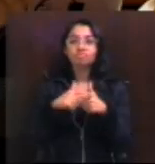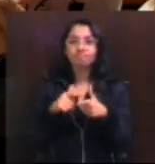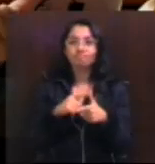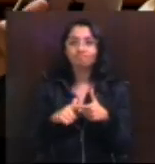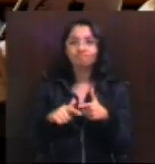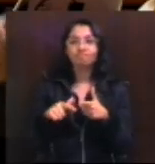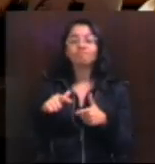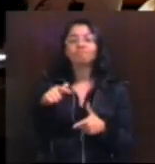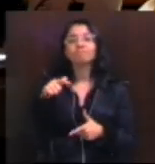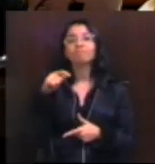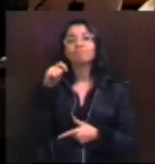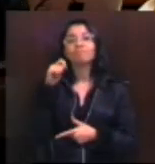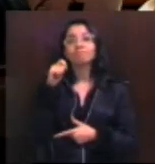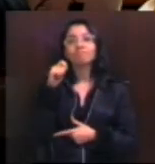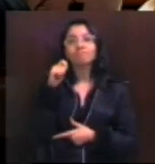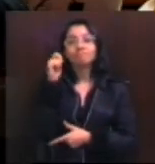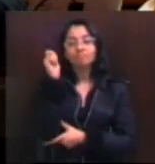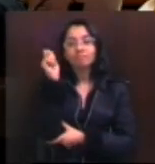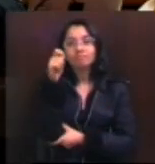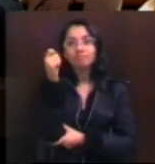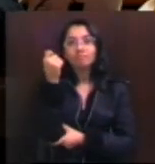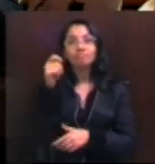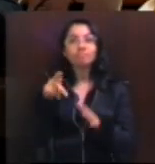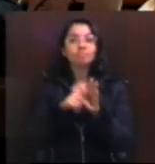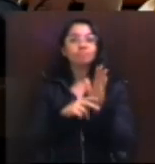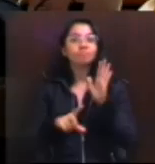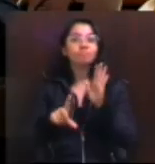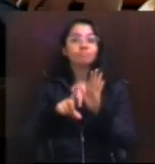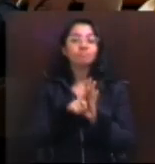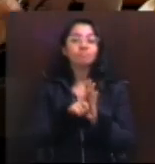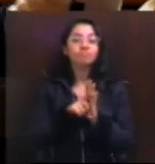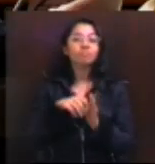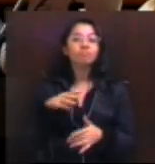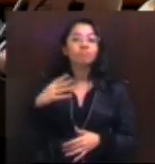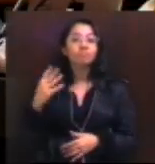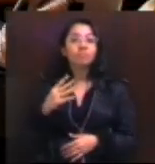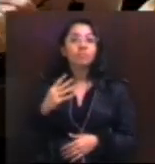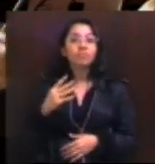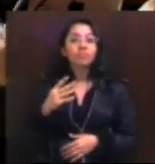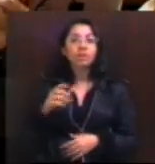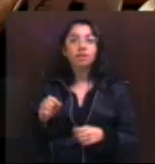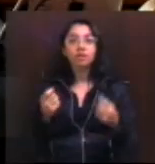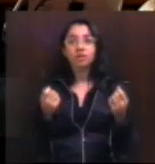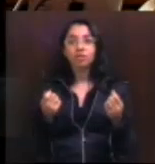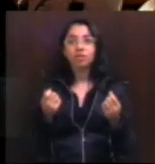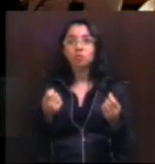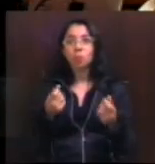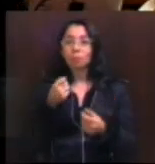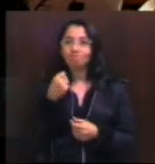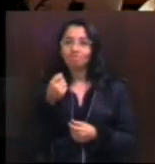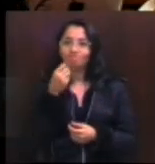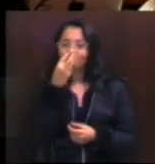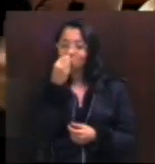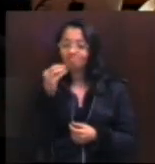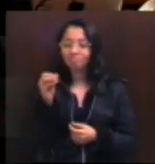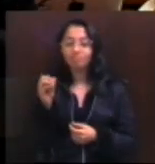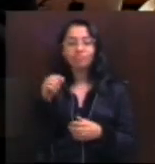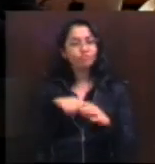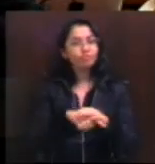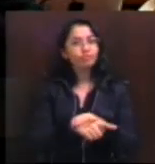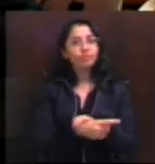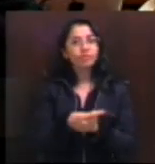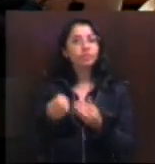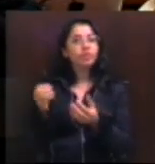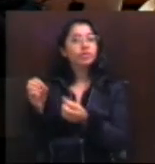dramática também e o próprio projeto de lei, 44, remetido para cá, é algo que ofende profundamente os estudantes. E